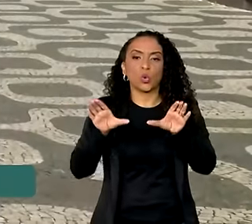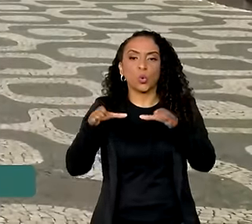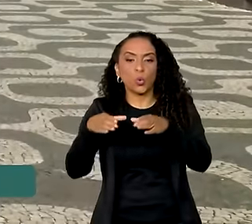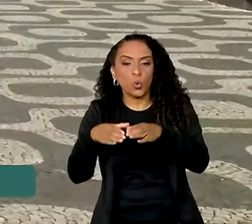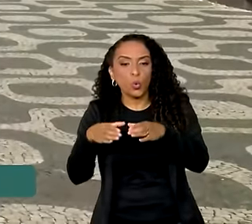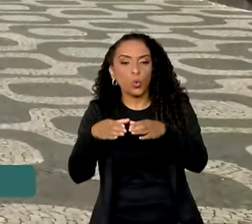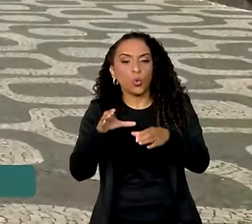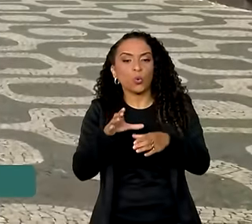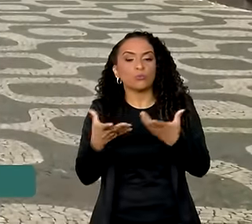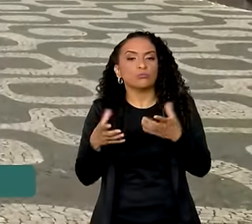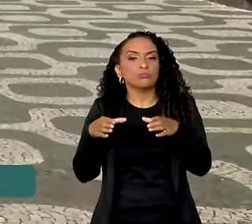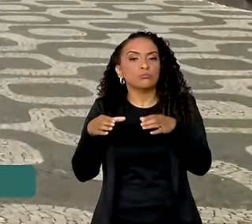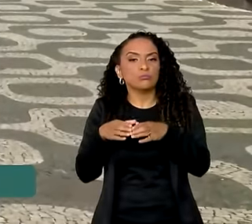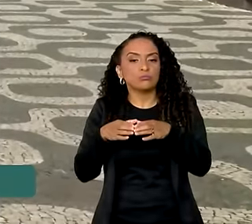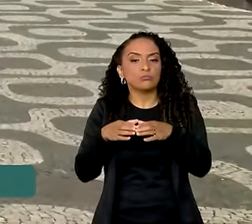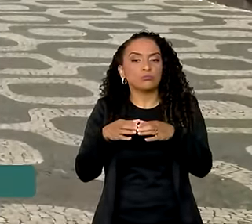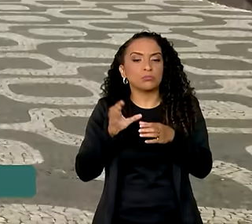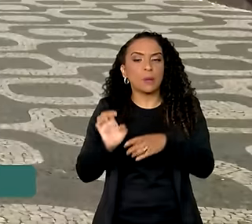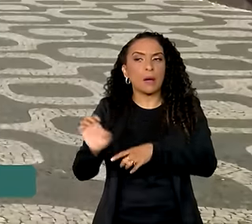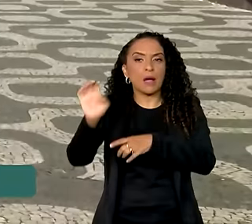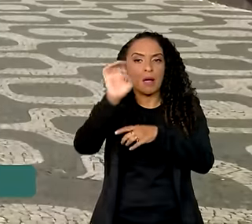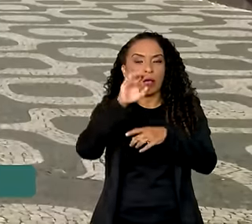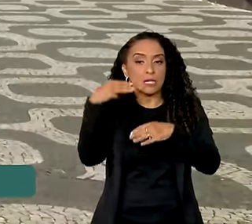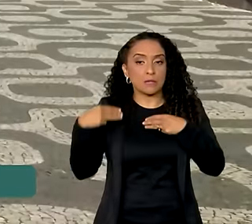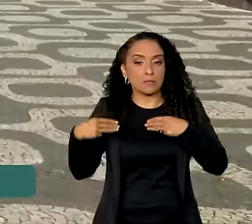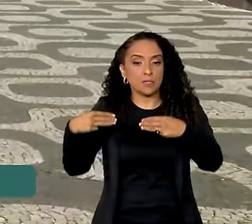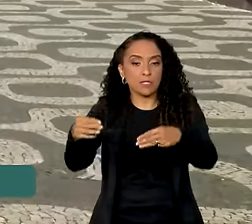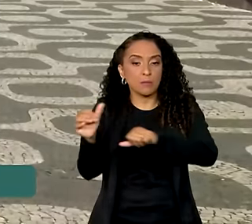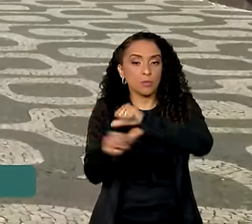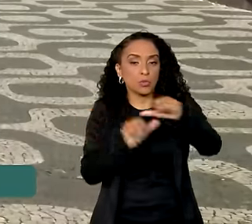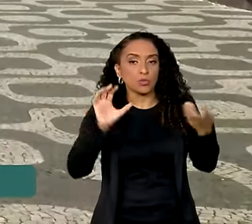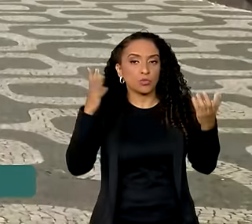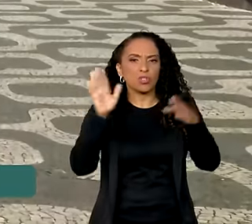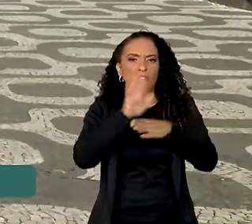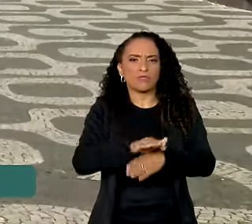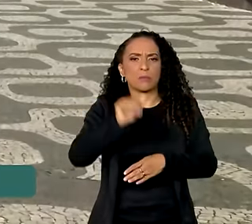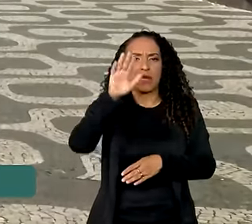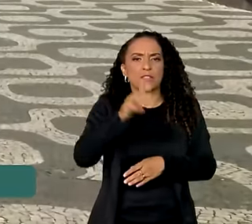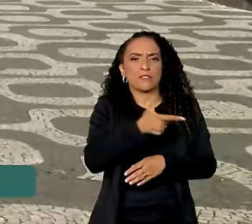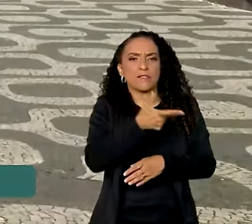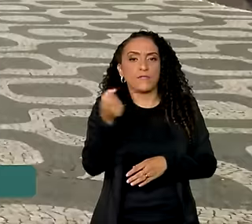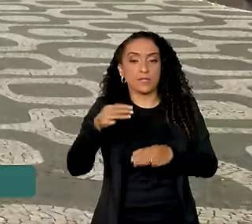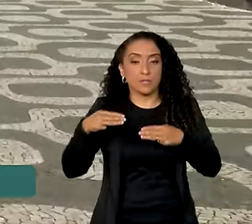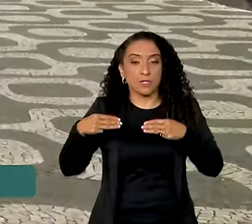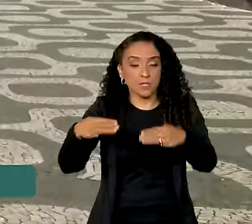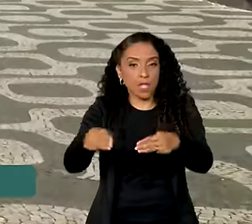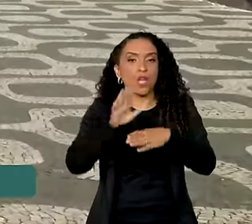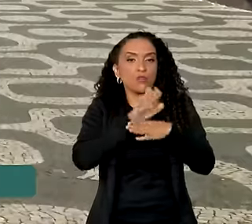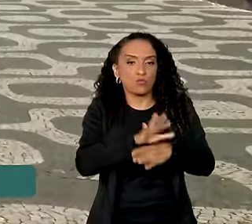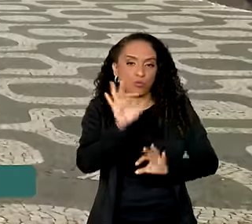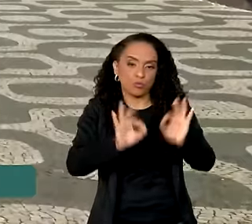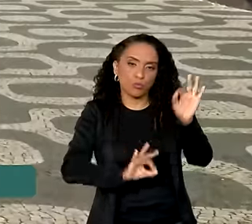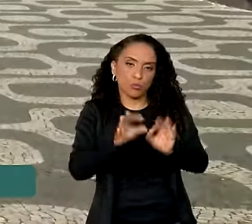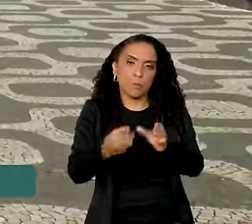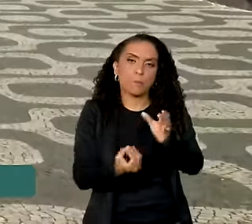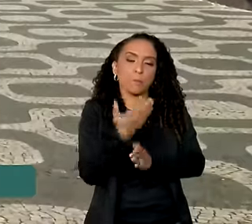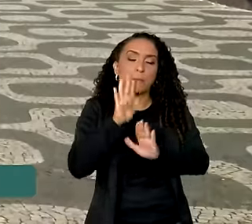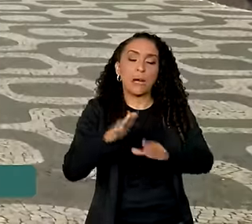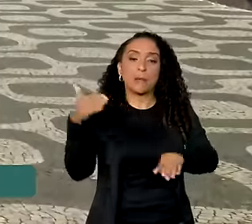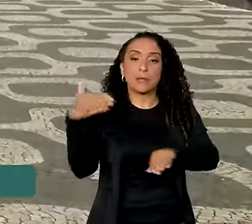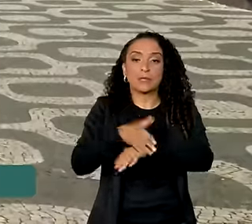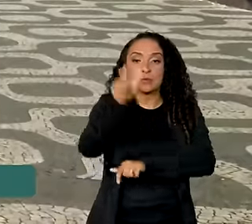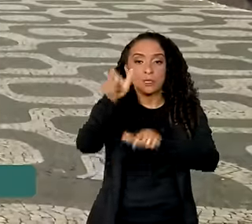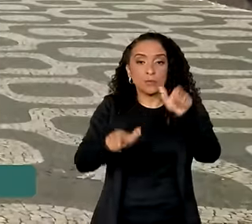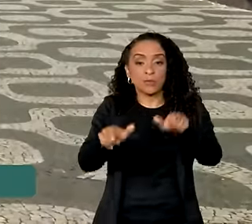interministerial, que é o de mudança do clima, com a colaboração de mais de 20 ministérios. Agora, a participação das